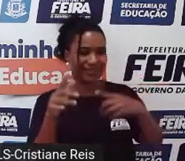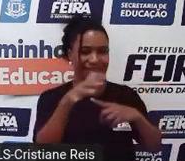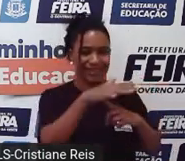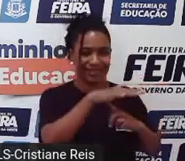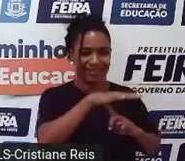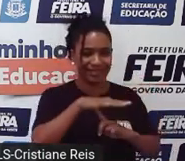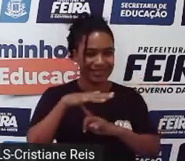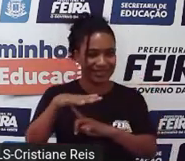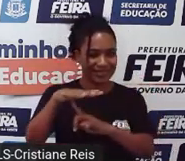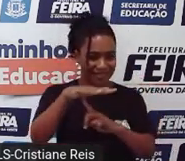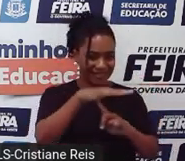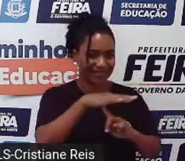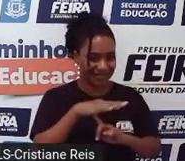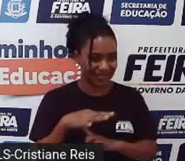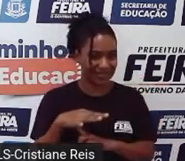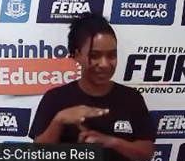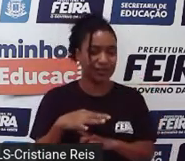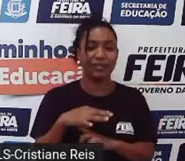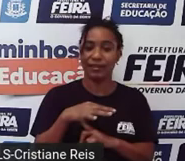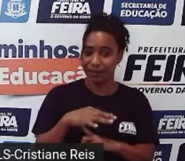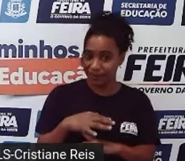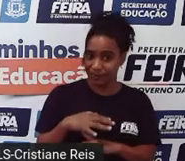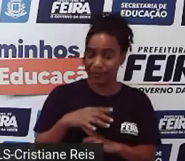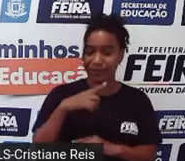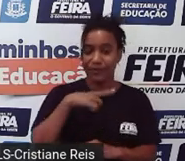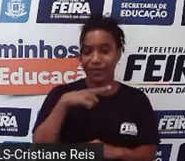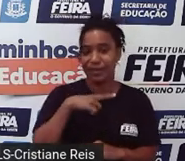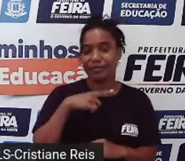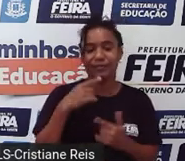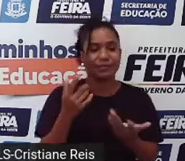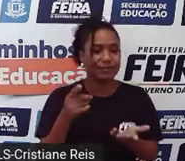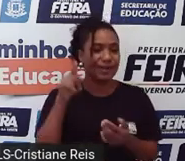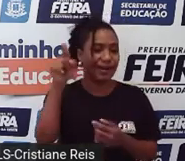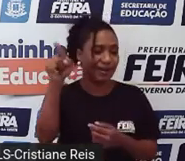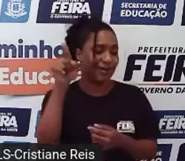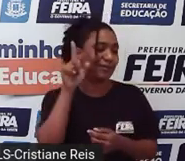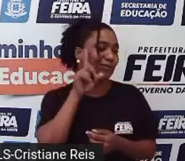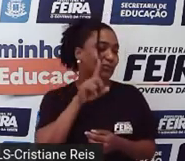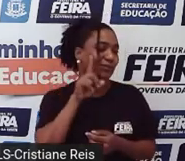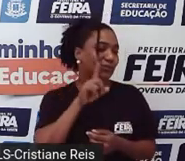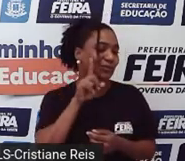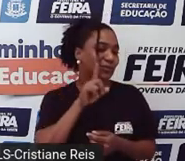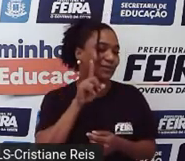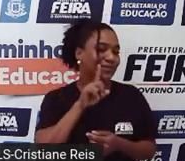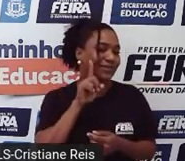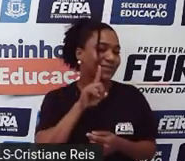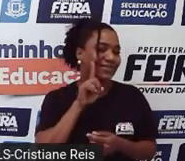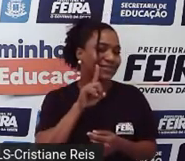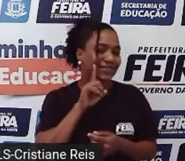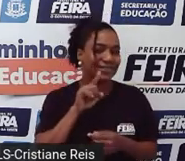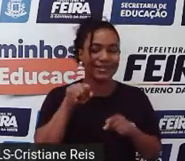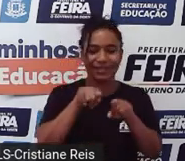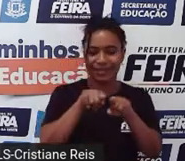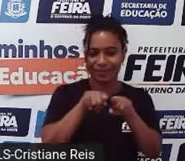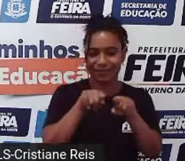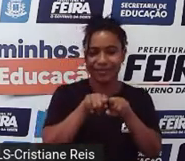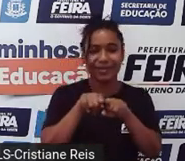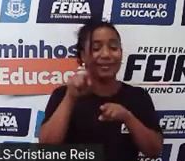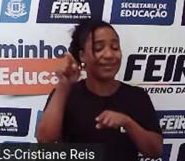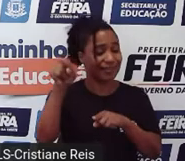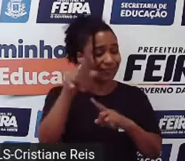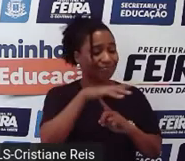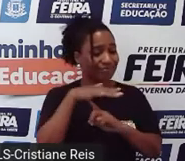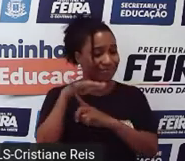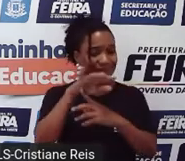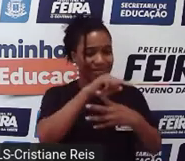Também em países que falam inglês, como os Estados Unidos, por exemplo. Vamos agora estudar sobre The